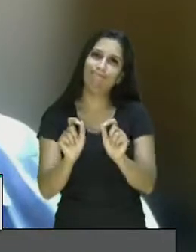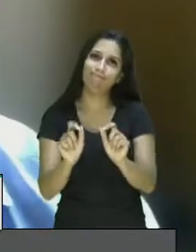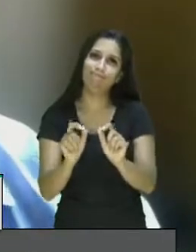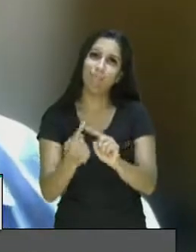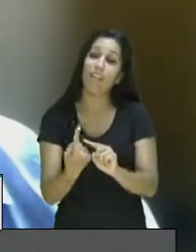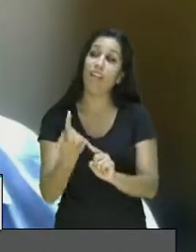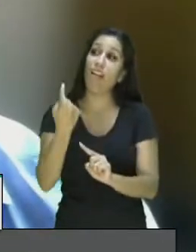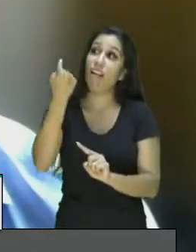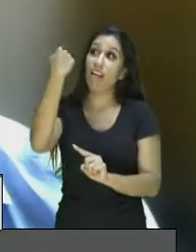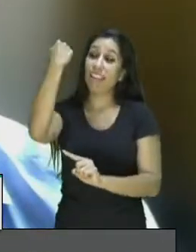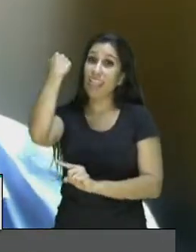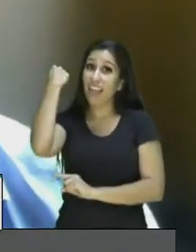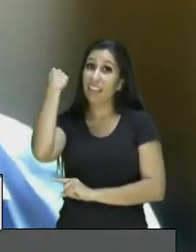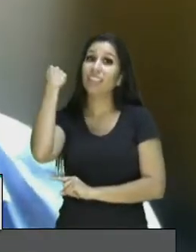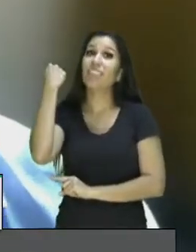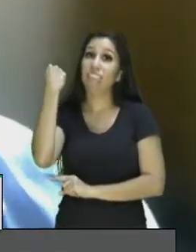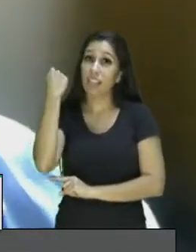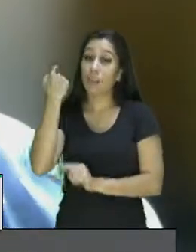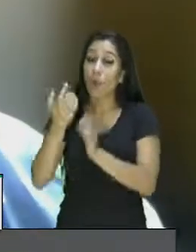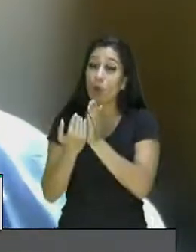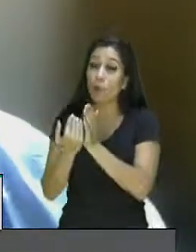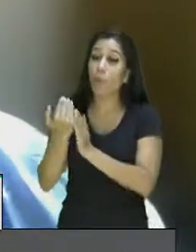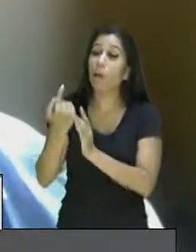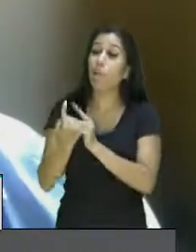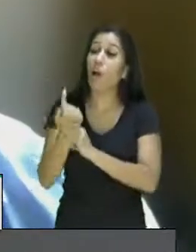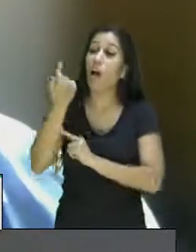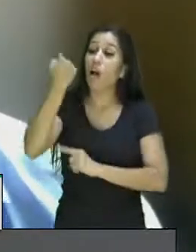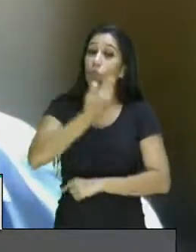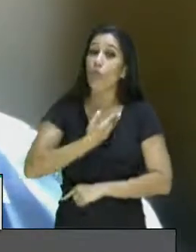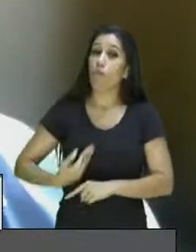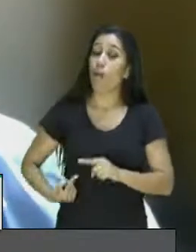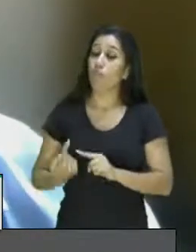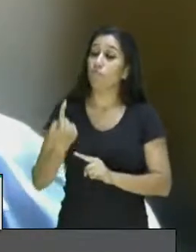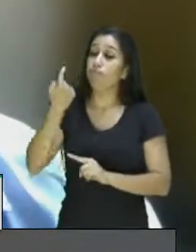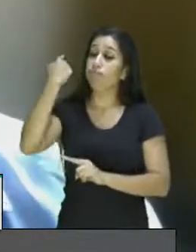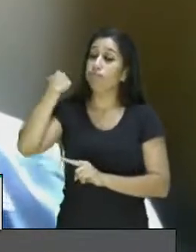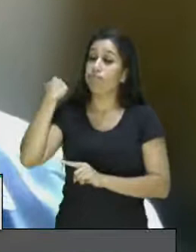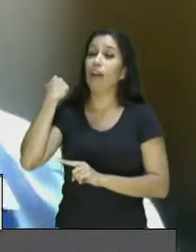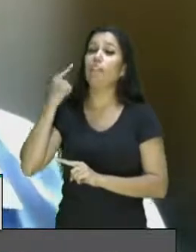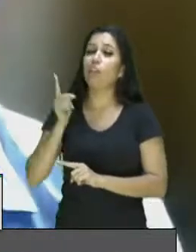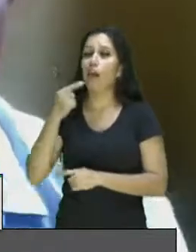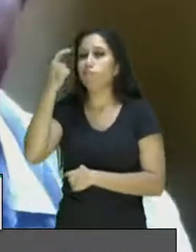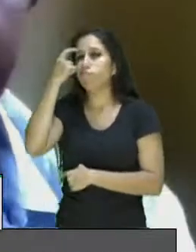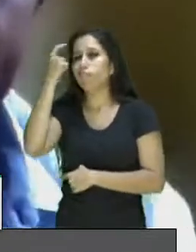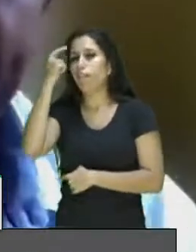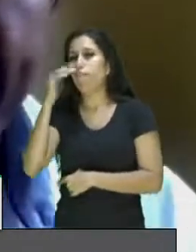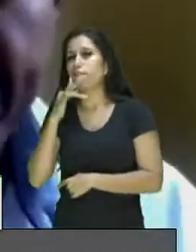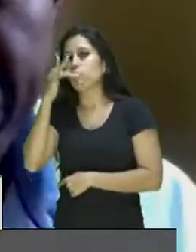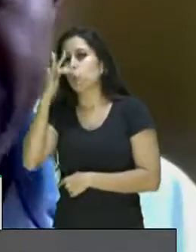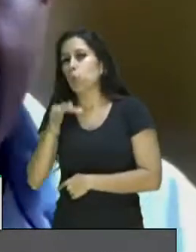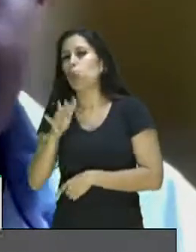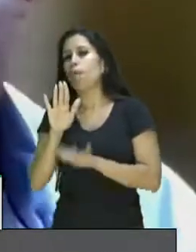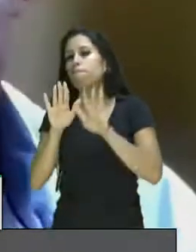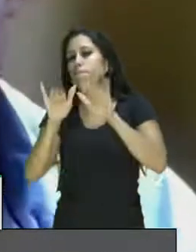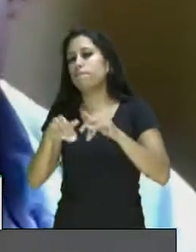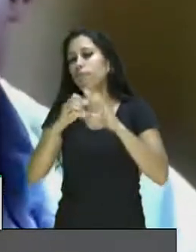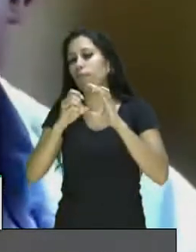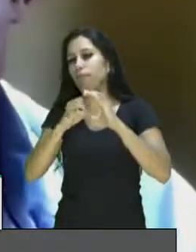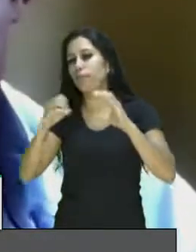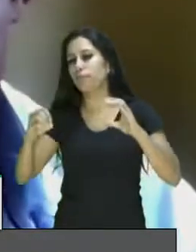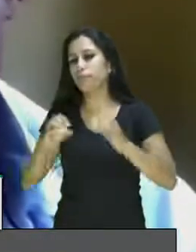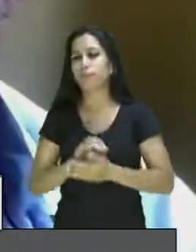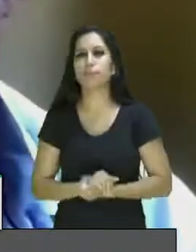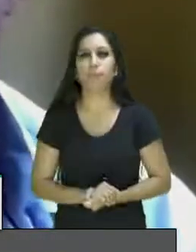o início, desde quando se iniciou, a respeito desse fechamento. E aí, a CUT